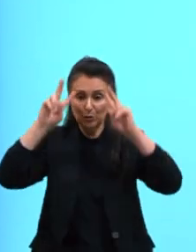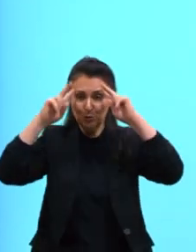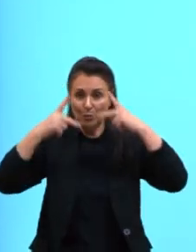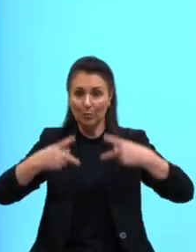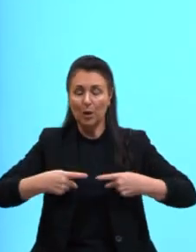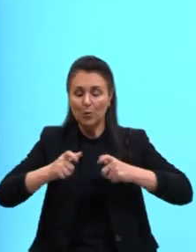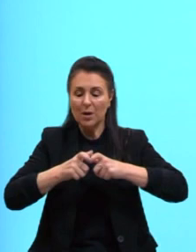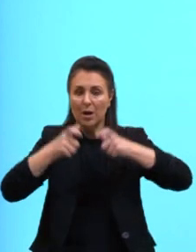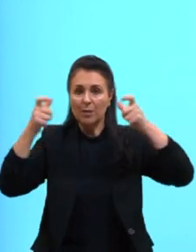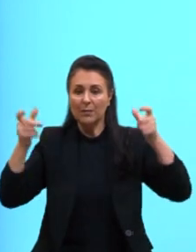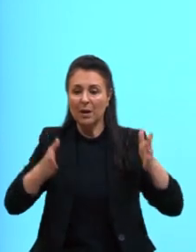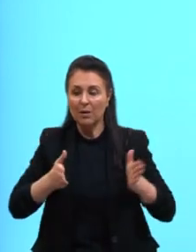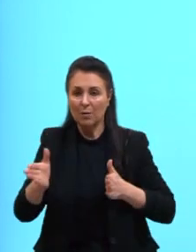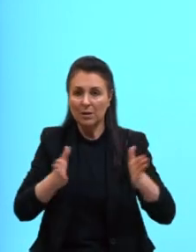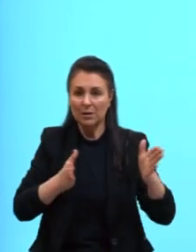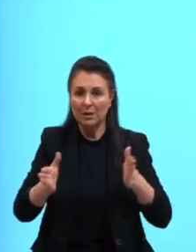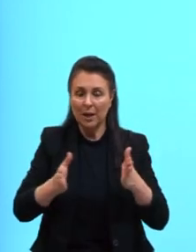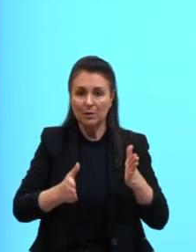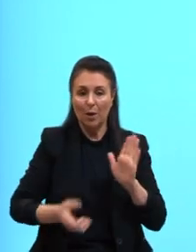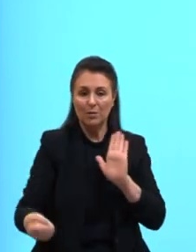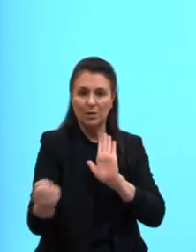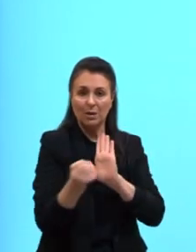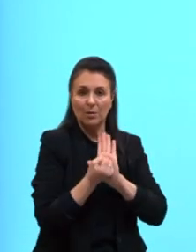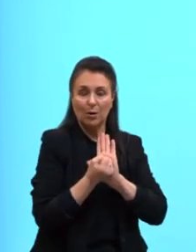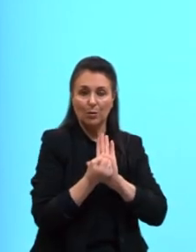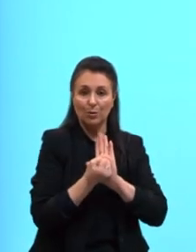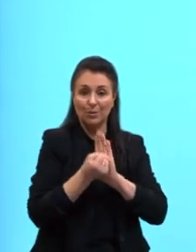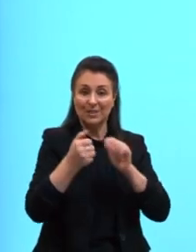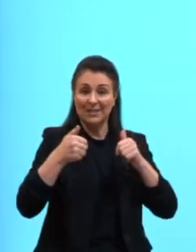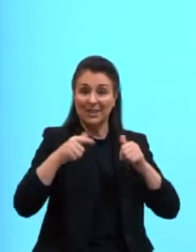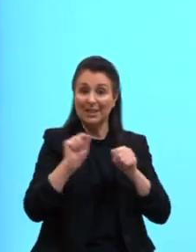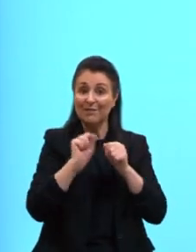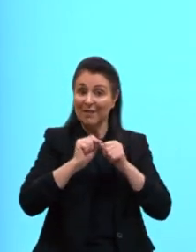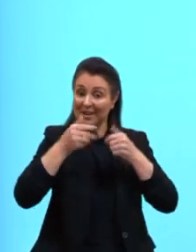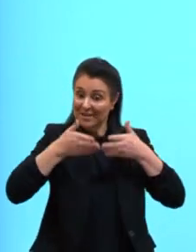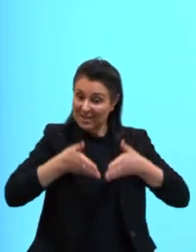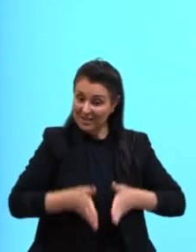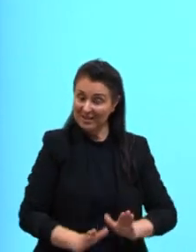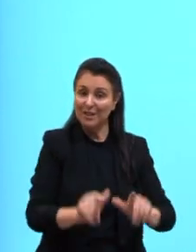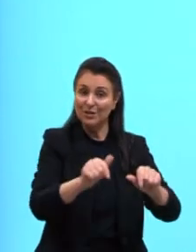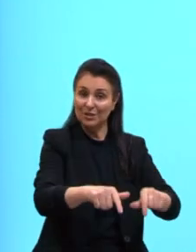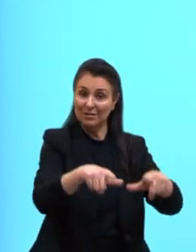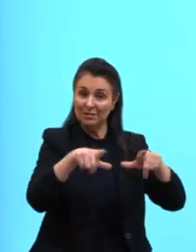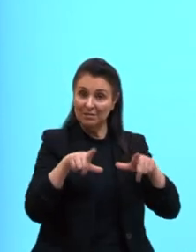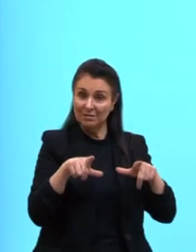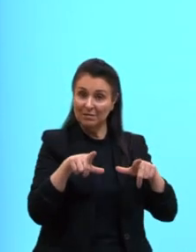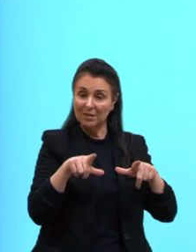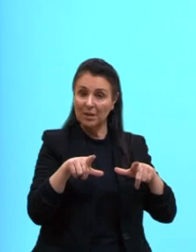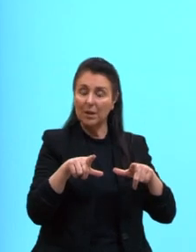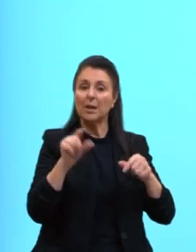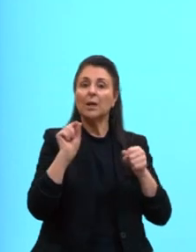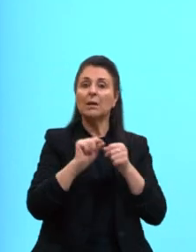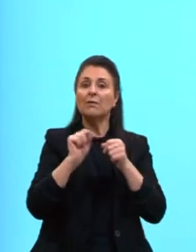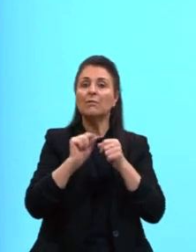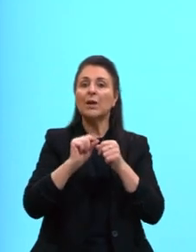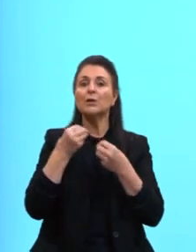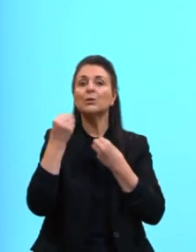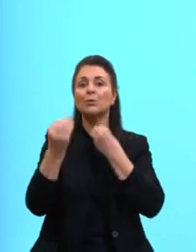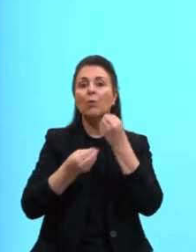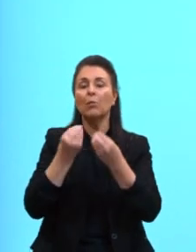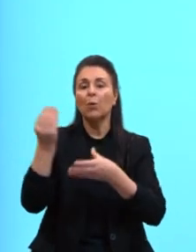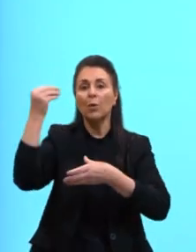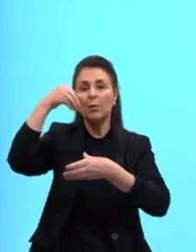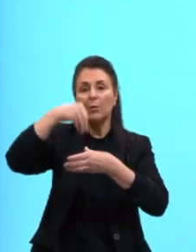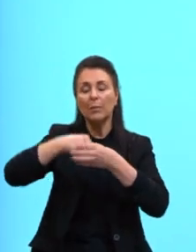ampliar o acesso aos cartórios de registro civil. Tal ação deverá ocorrer por meio da implantação